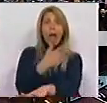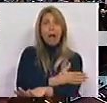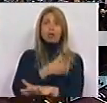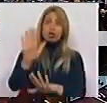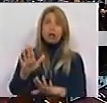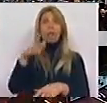Obrigado. Obrigado. Obrigado.